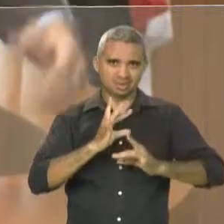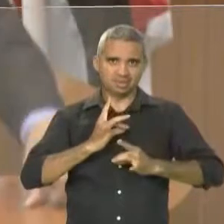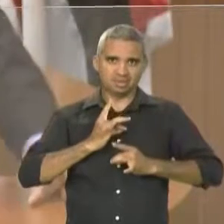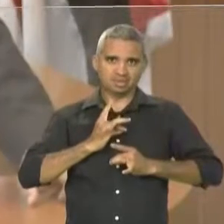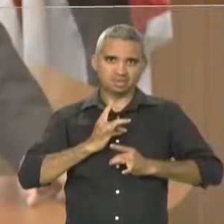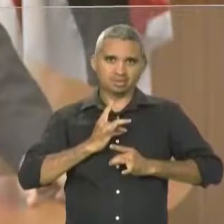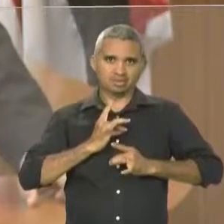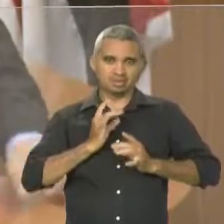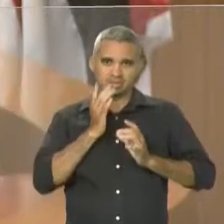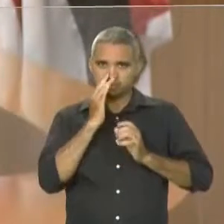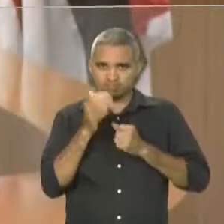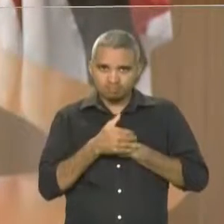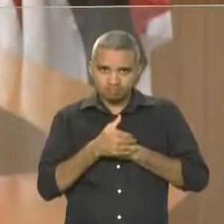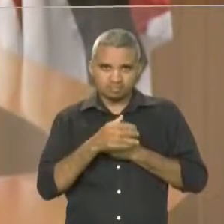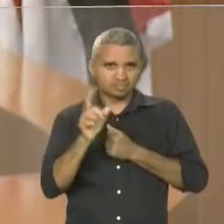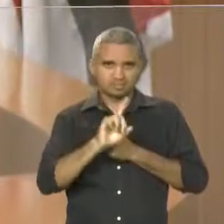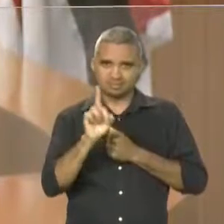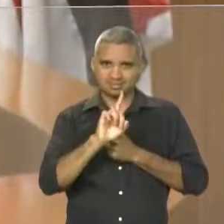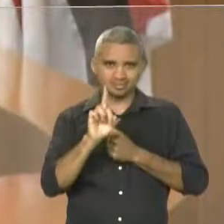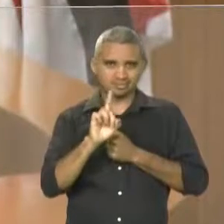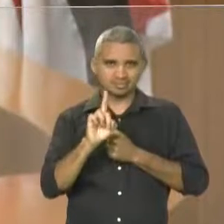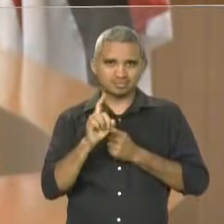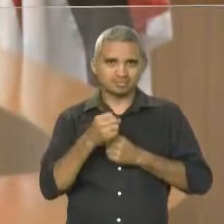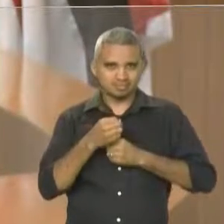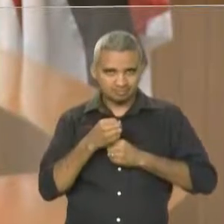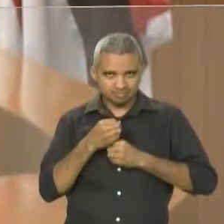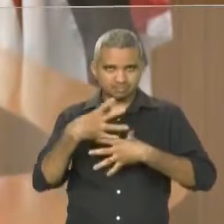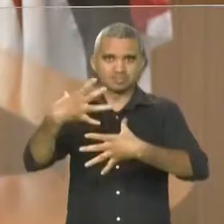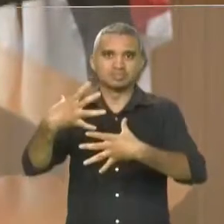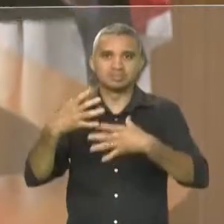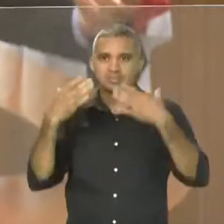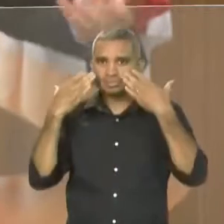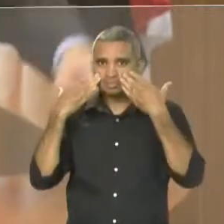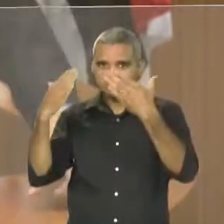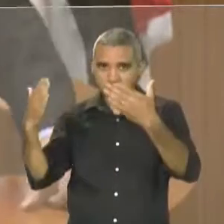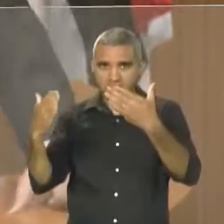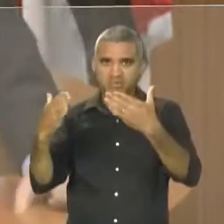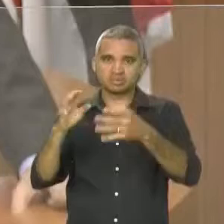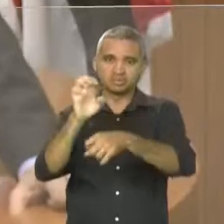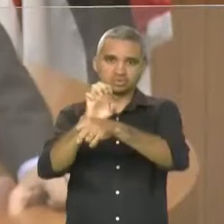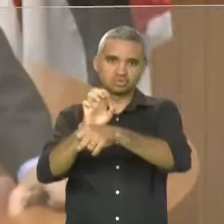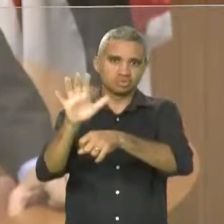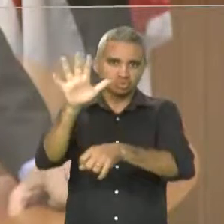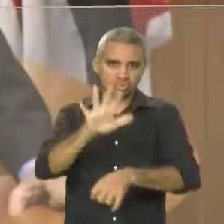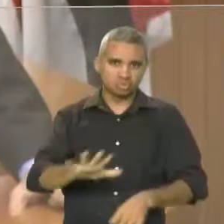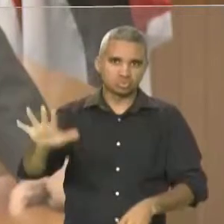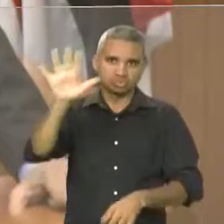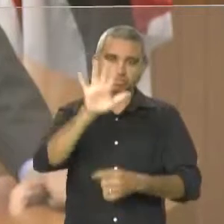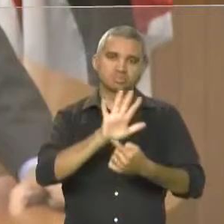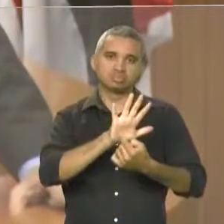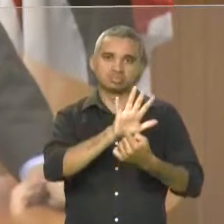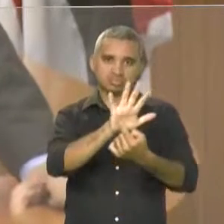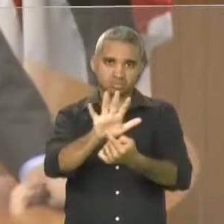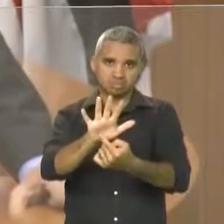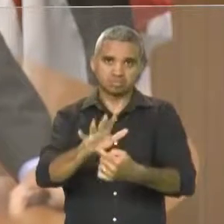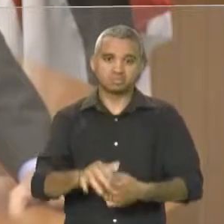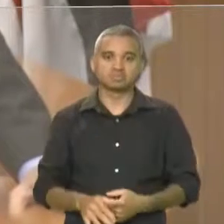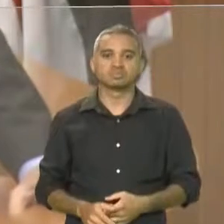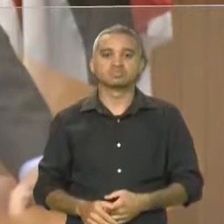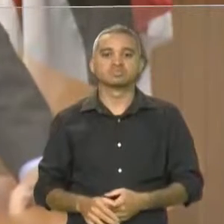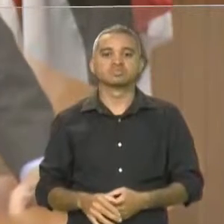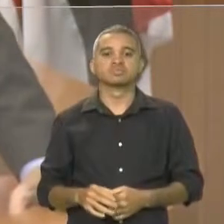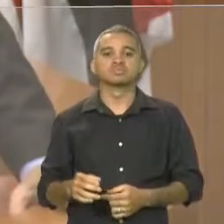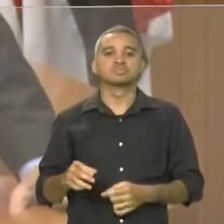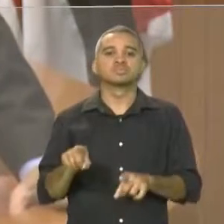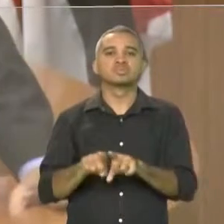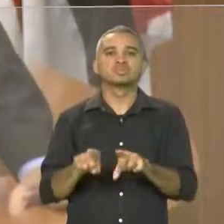todo o Estado, uma casa que fala buscando envolver, sobretudo, os novos leitores,